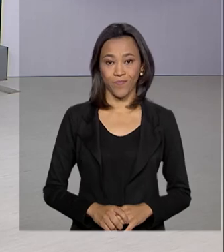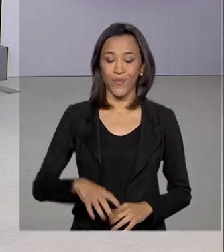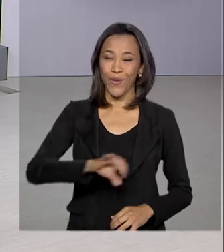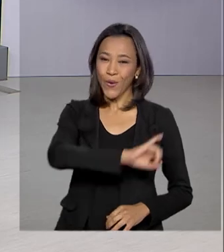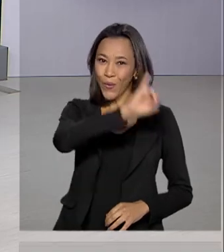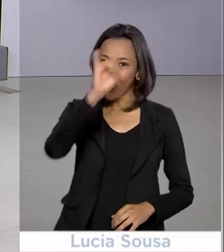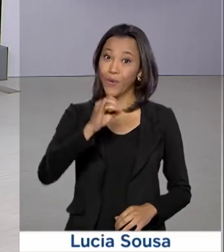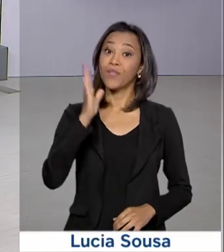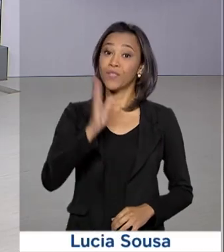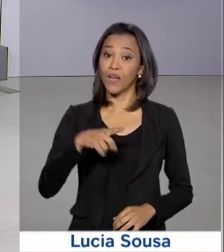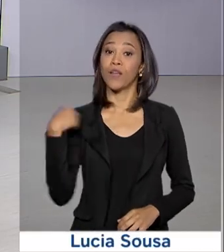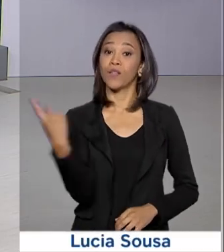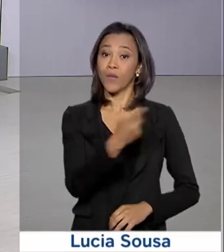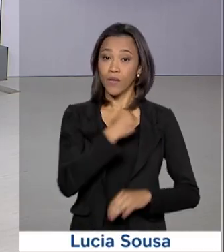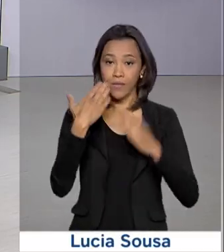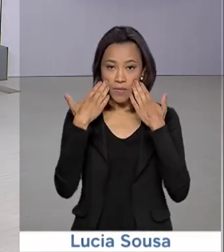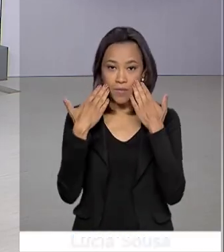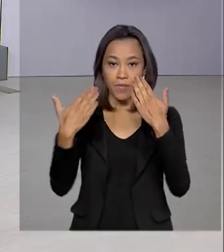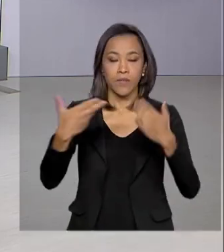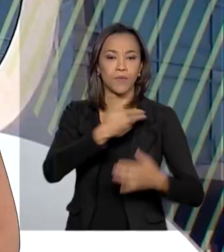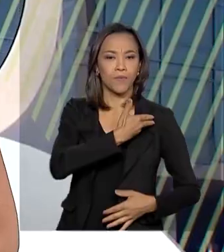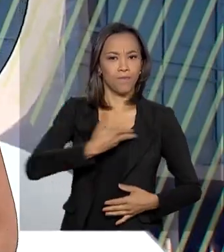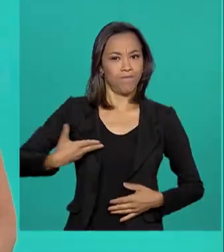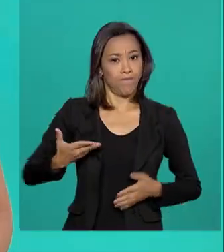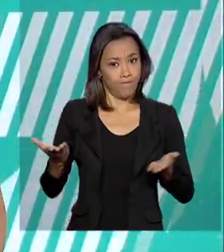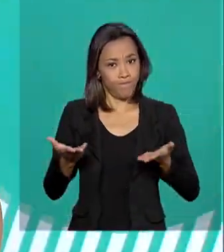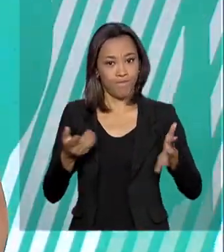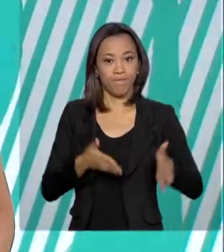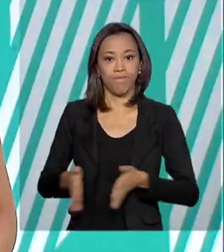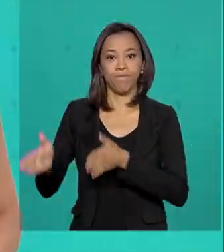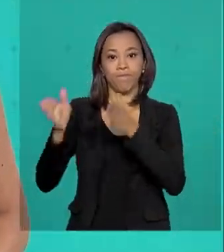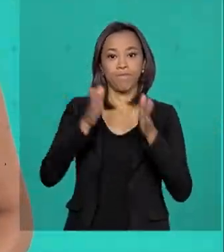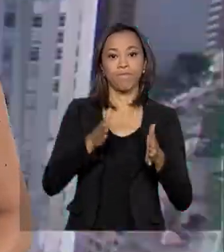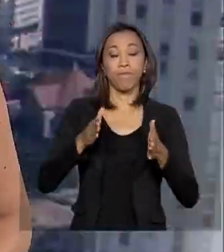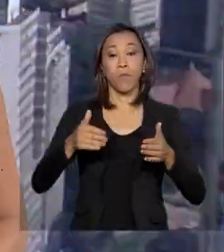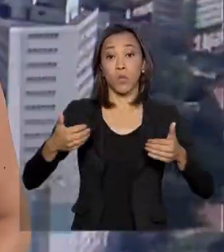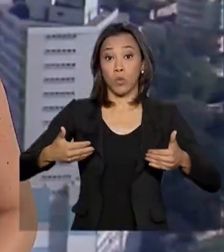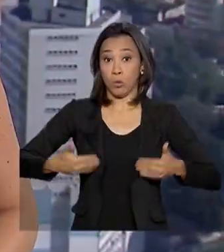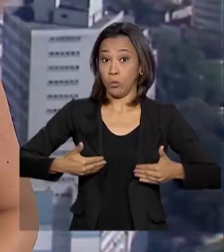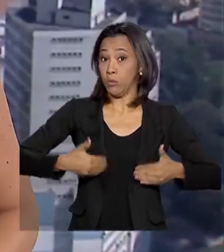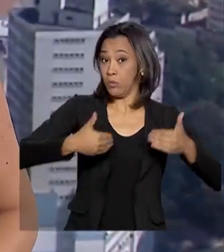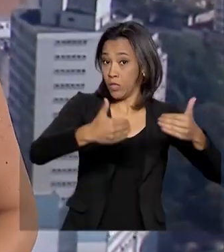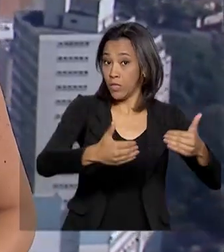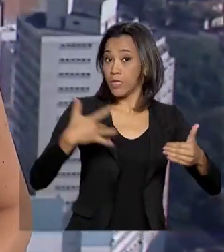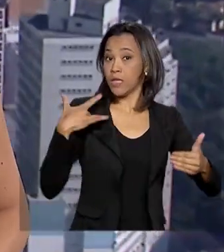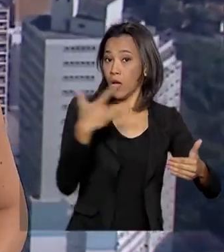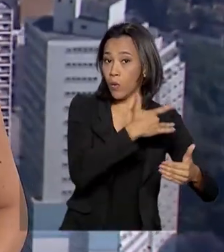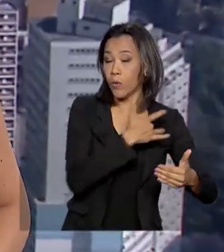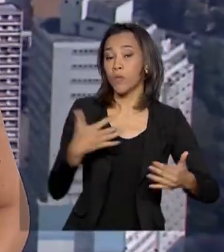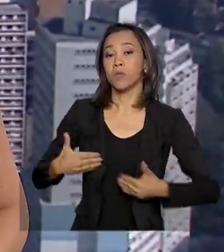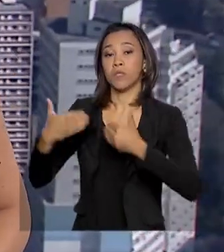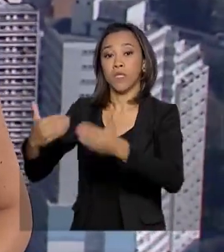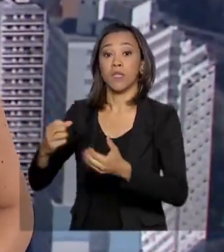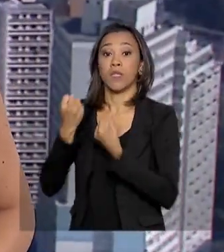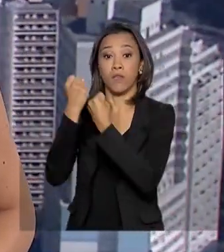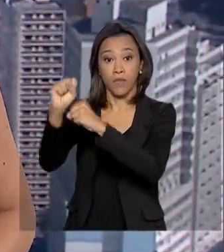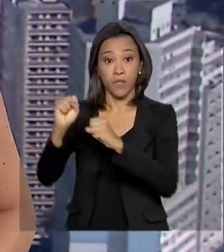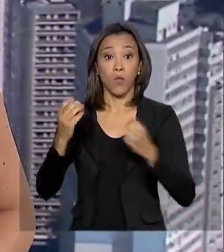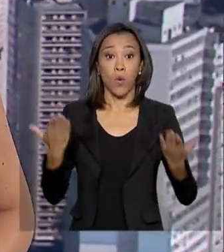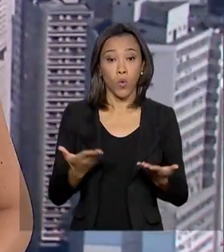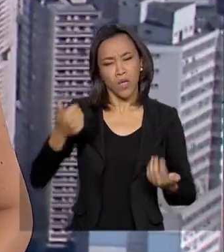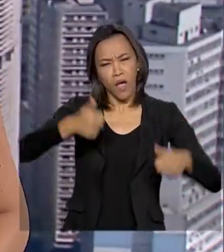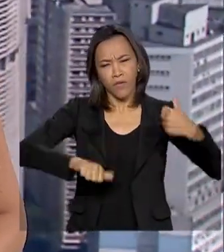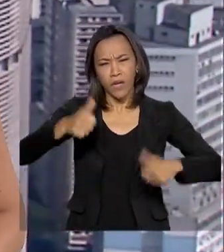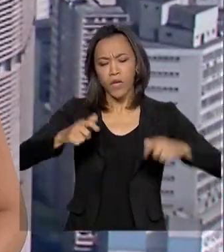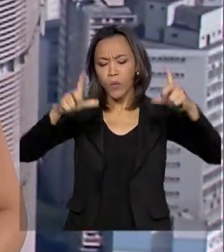Olá, já estamos no ar com o Governo Agora. Os Ministérios da Saúde e da Defesa avaliam hoje bases militares